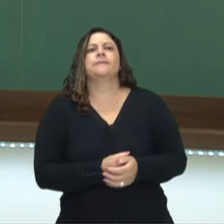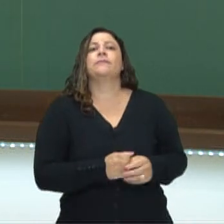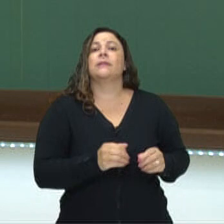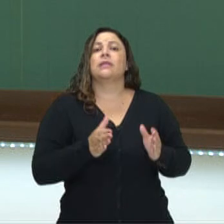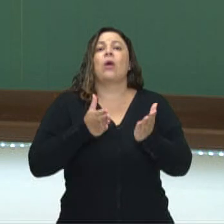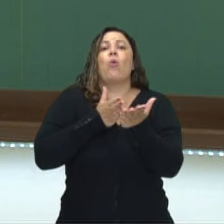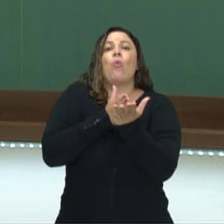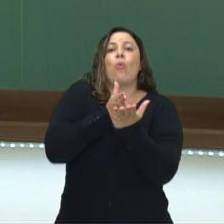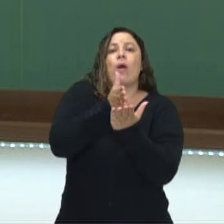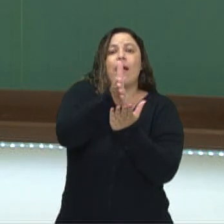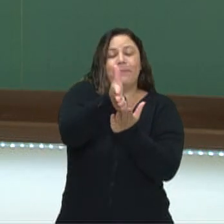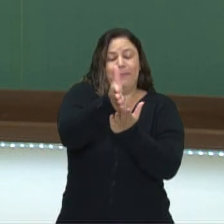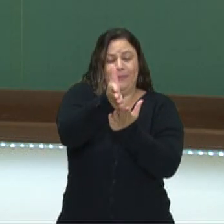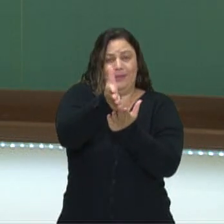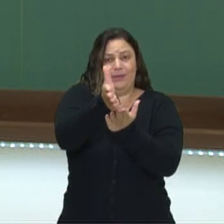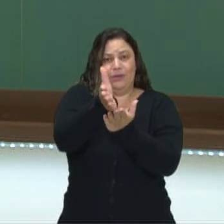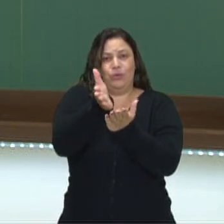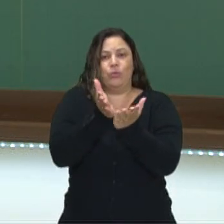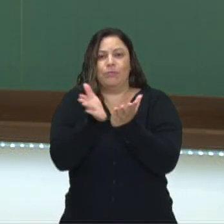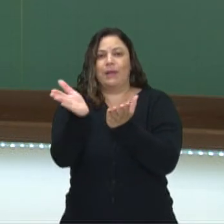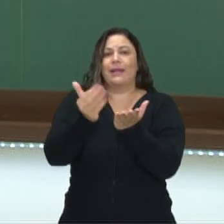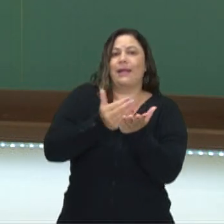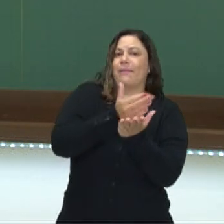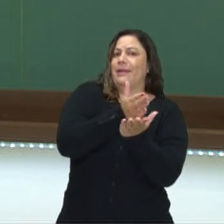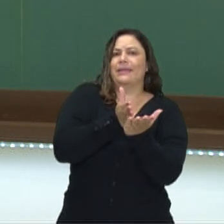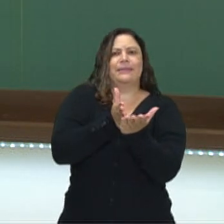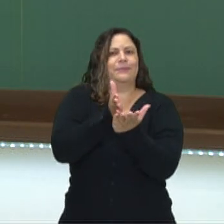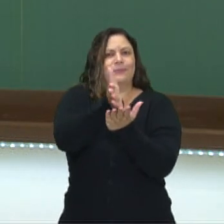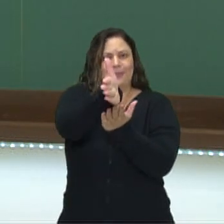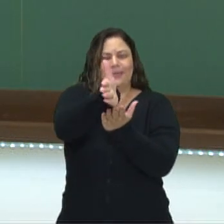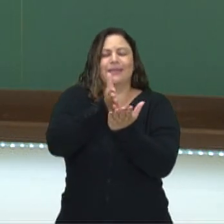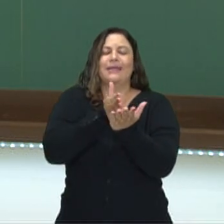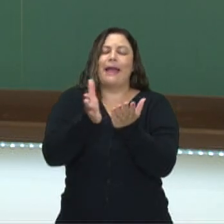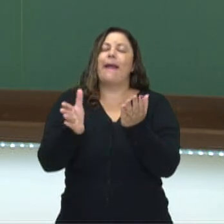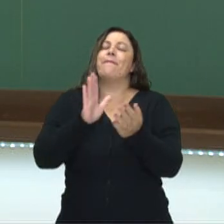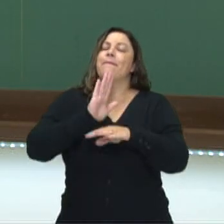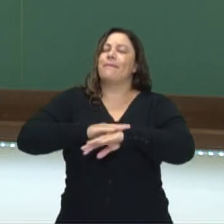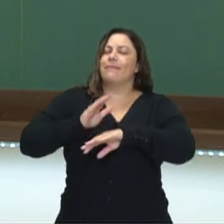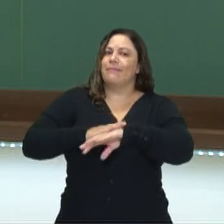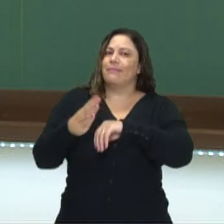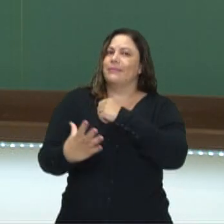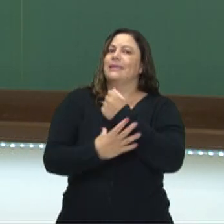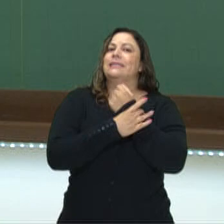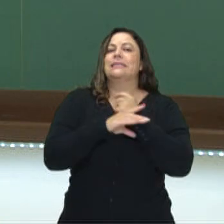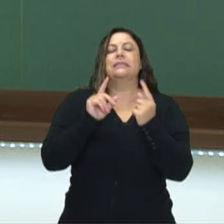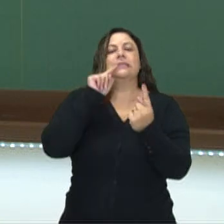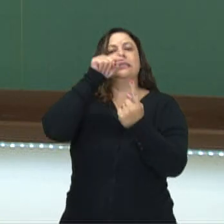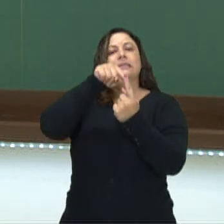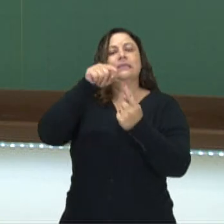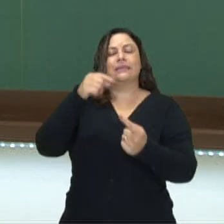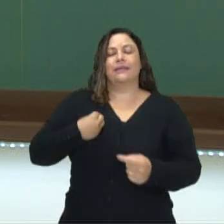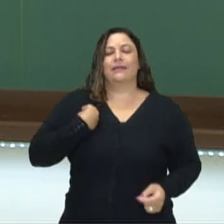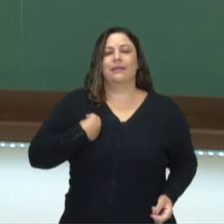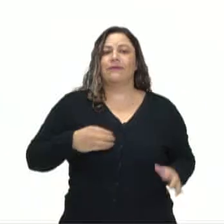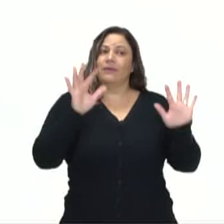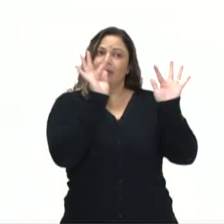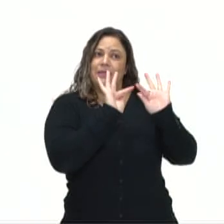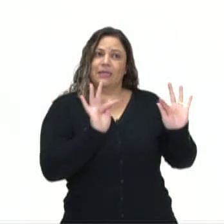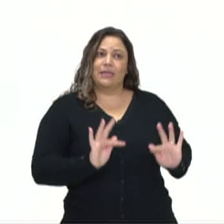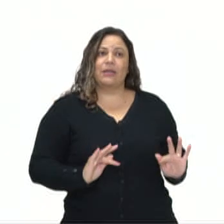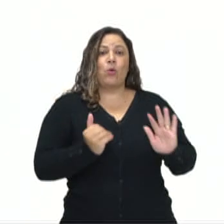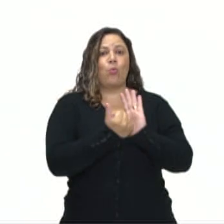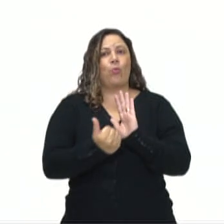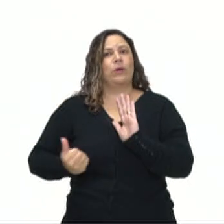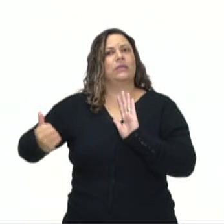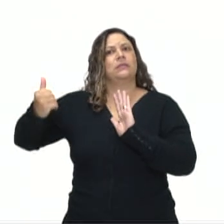caminho do meio é um caminho de mais segurança para se atingir uma vida feliz, certo? O excesso e a